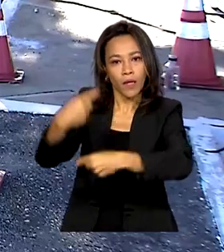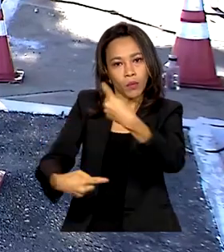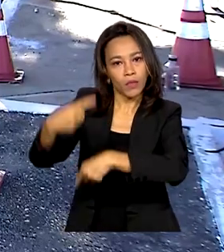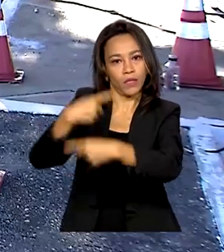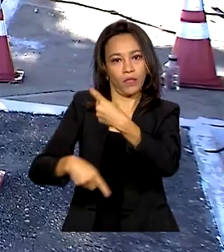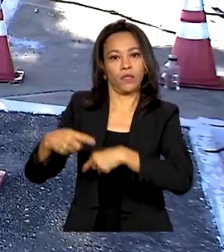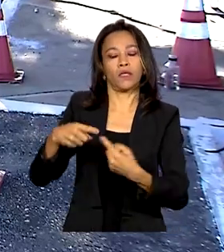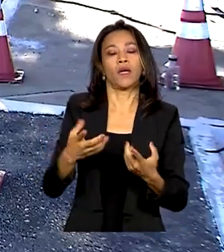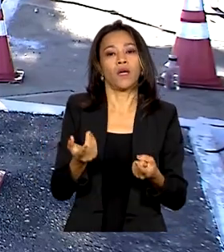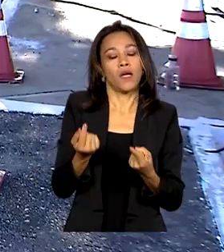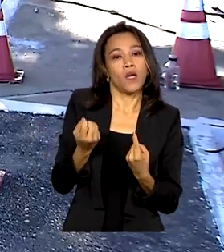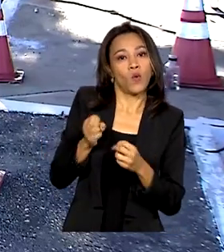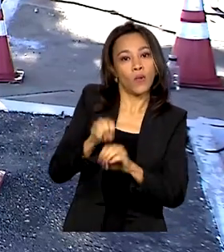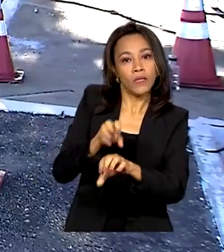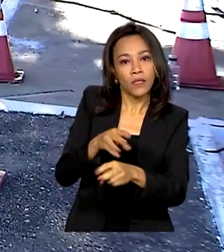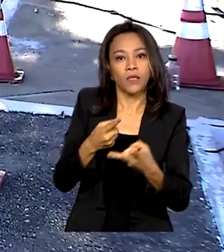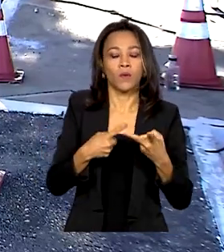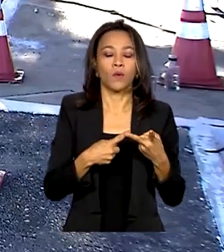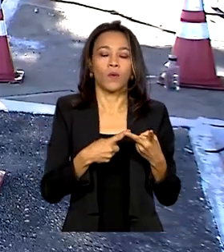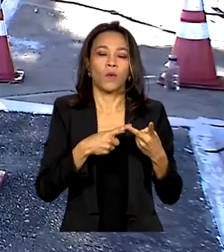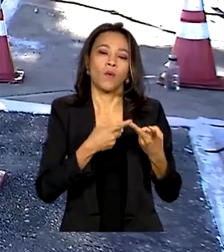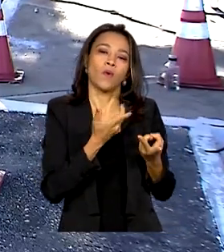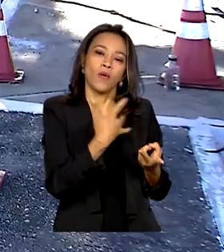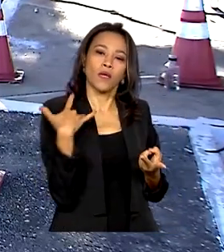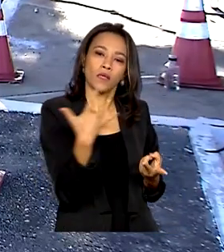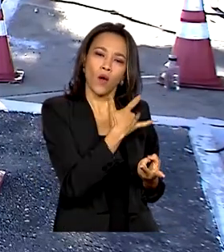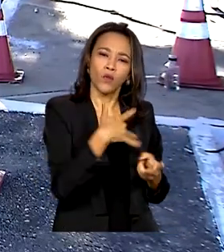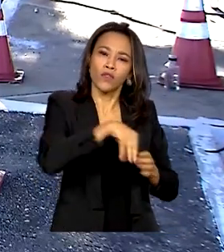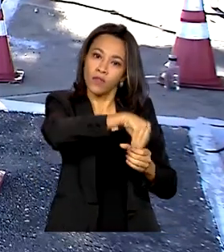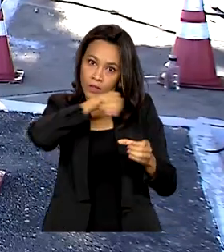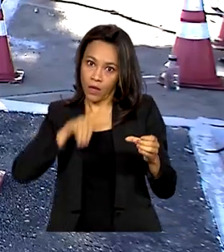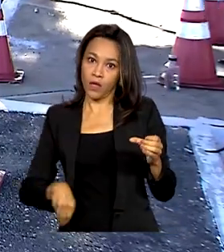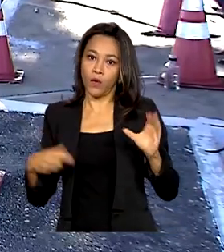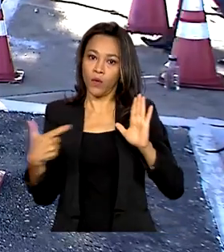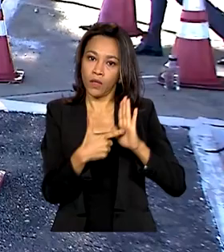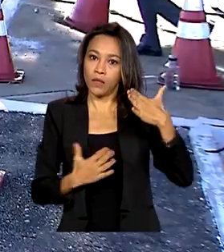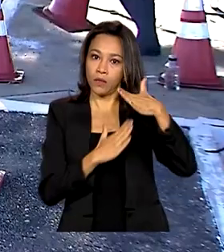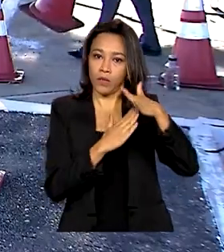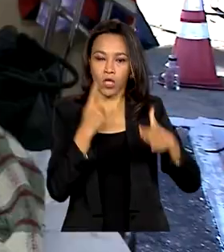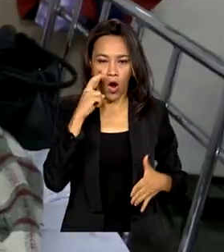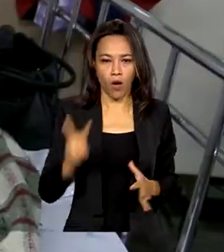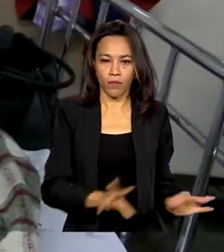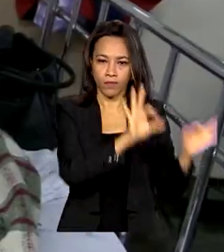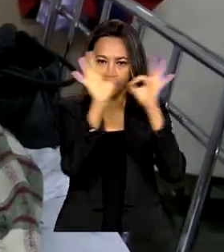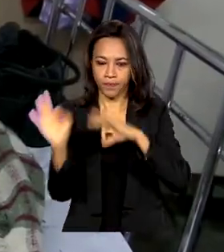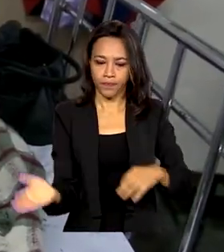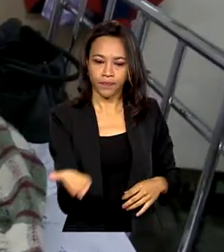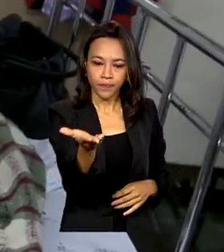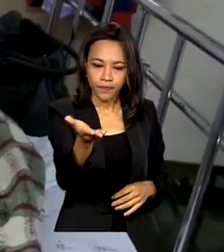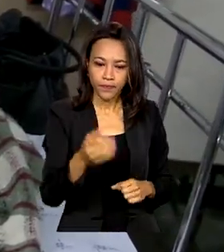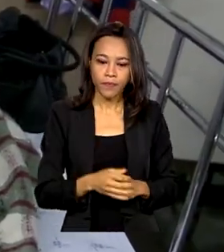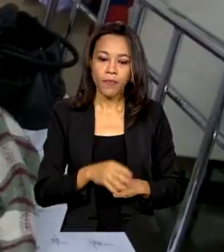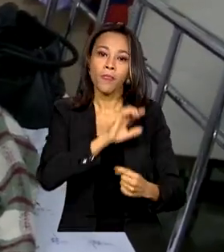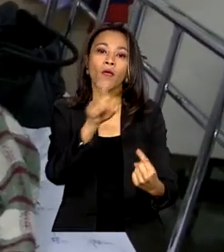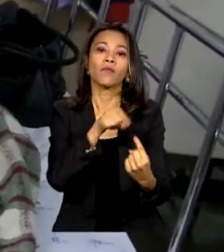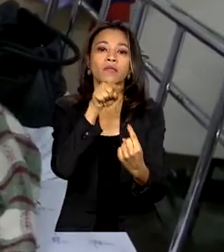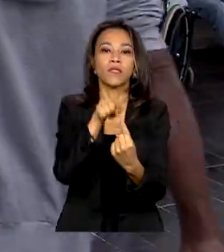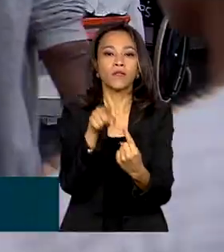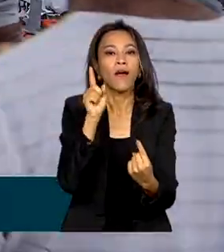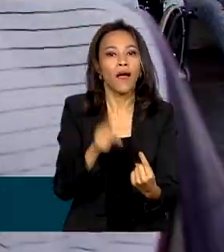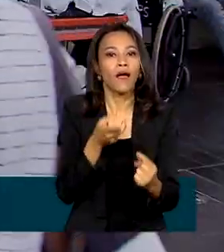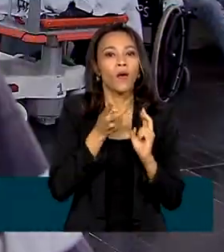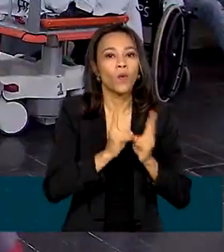com saúde e educação ficaram de fora desse limite. Veja mais detalhes na reportagem. A ideia é assegurar